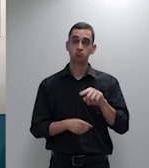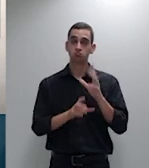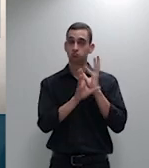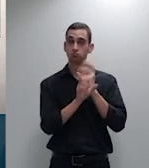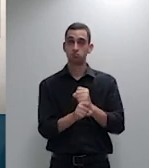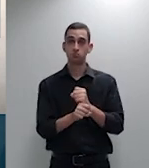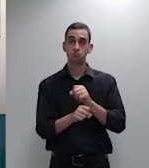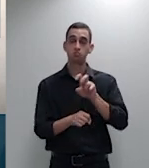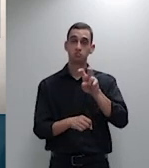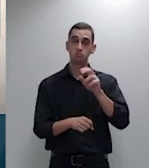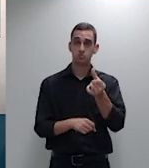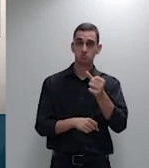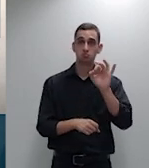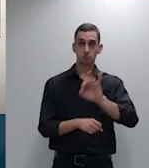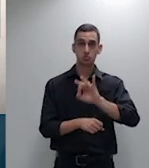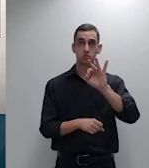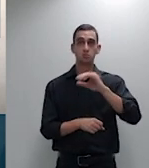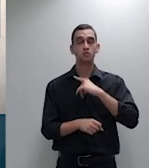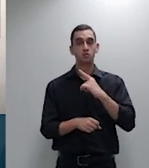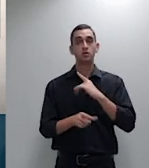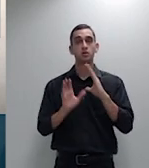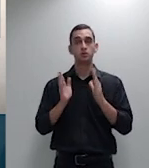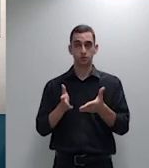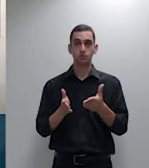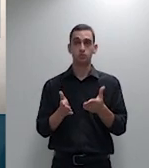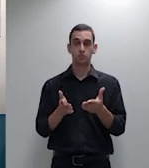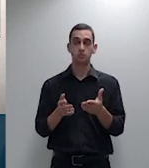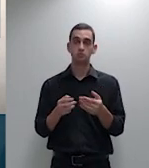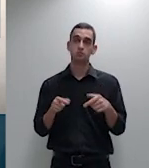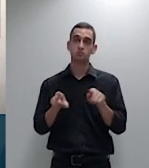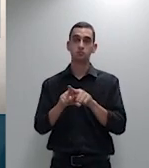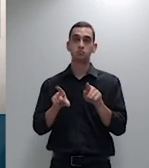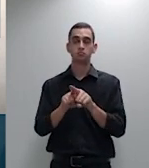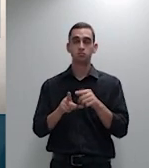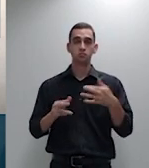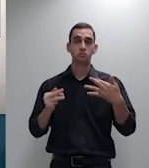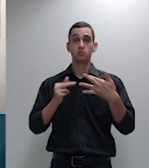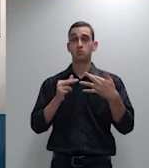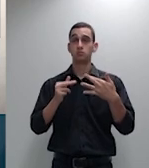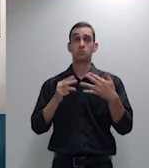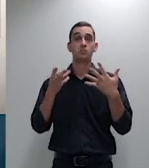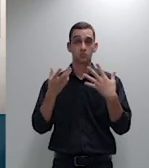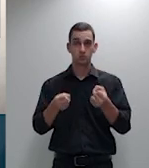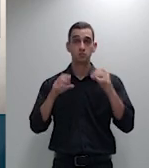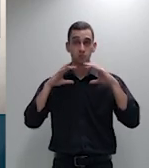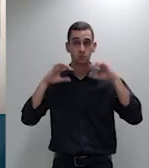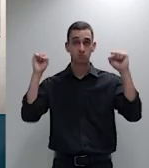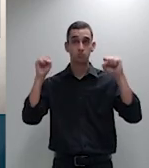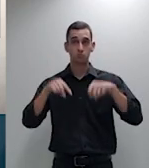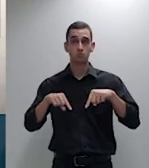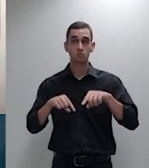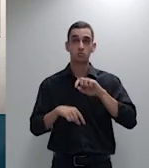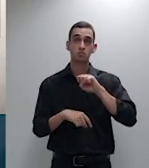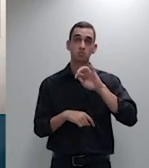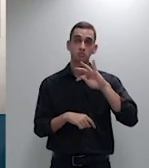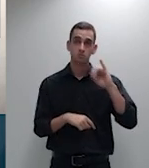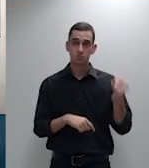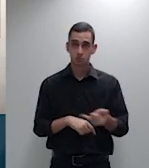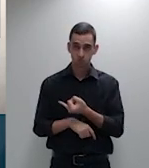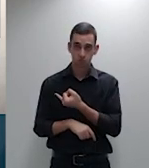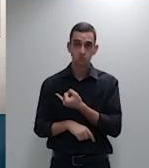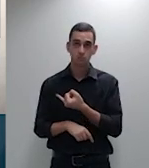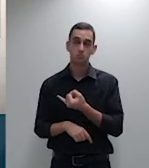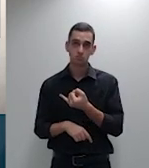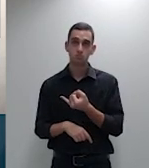o recurso é admitido no superior tribunal e a sessão aprecia hoje baixa